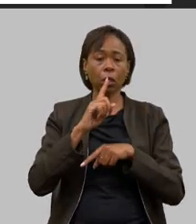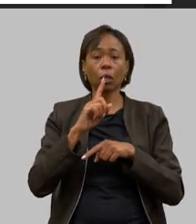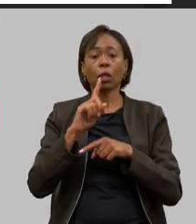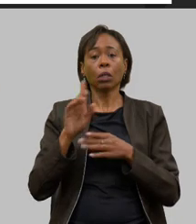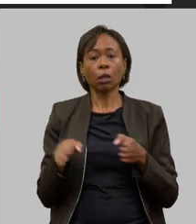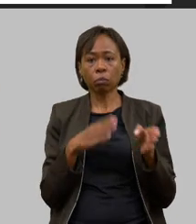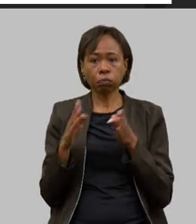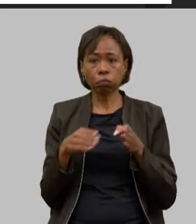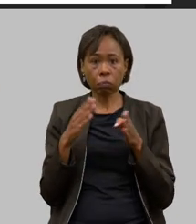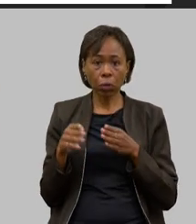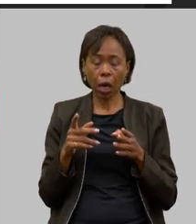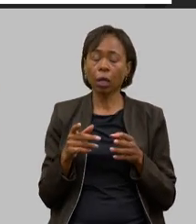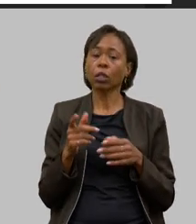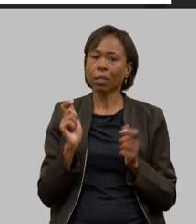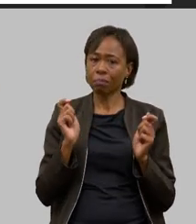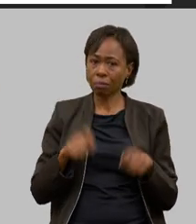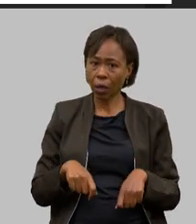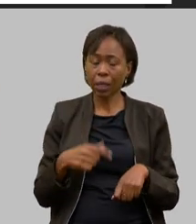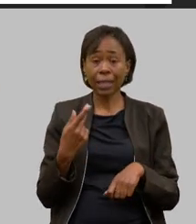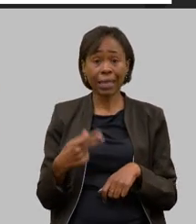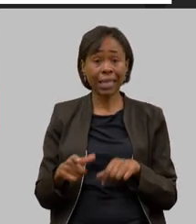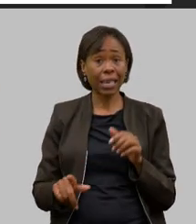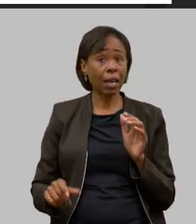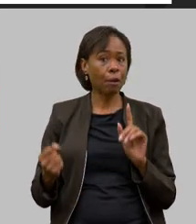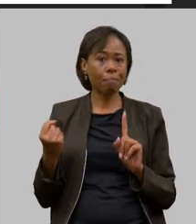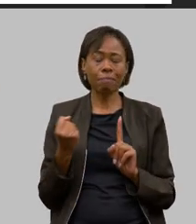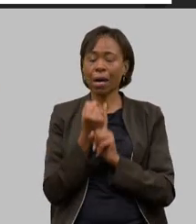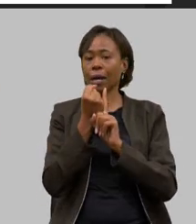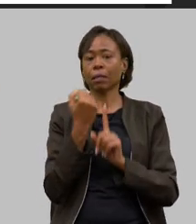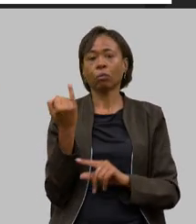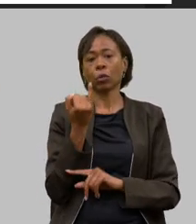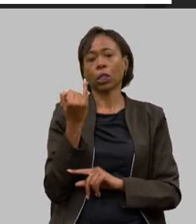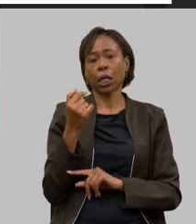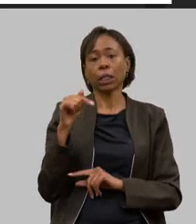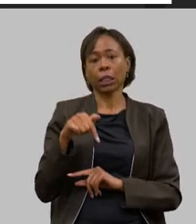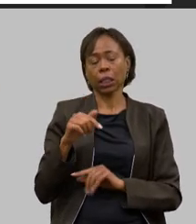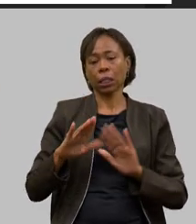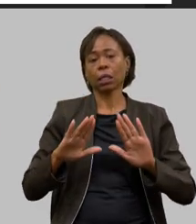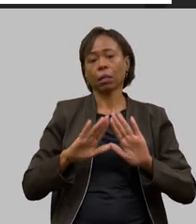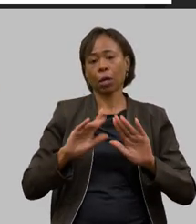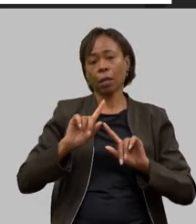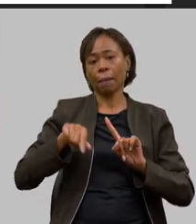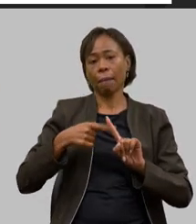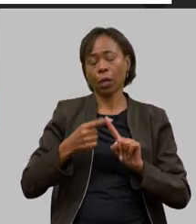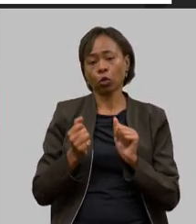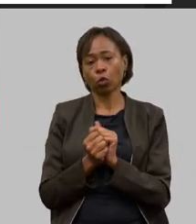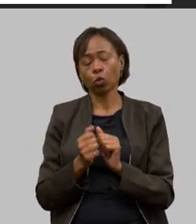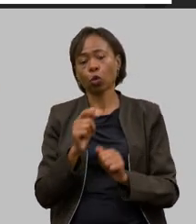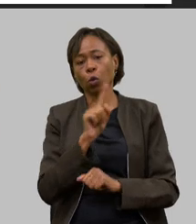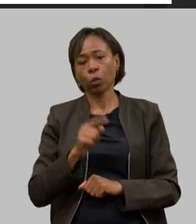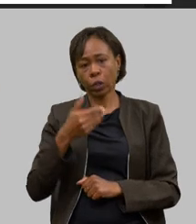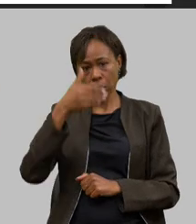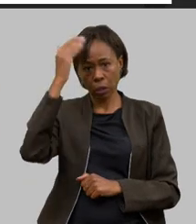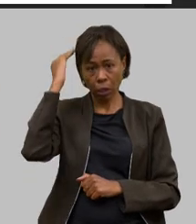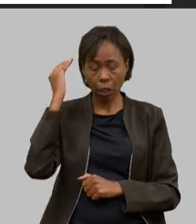nós vamos ter e o maior legado que essa casa pode deixar junto com o governo Zema para os agricultores de Minas Gerais no mais eu estou à disposição para